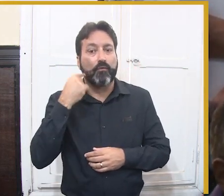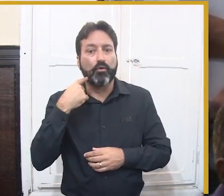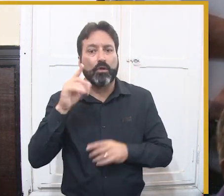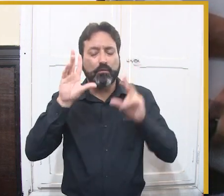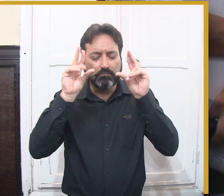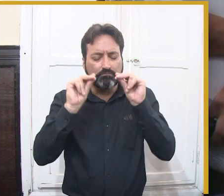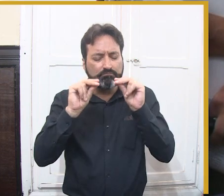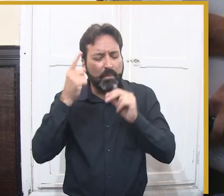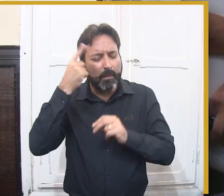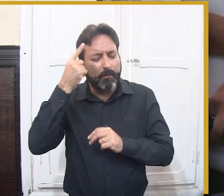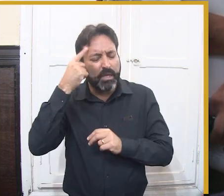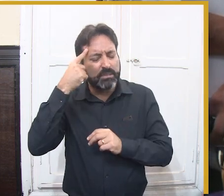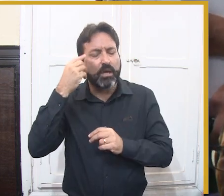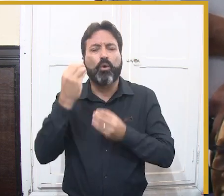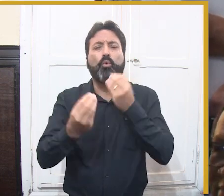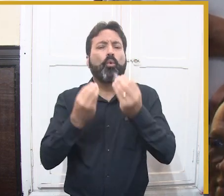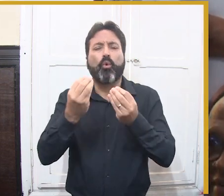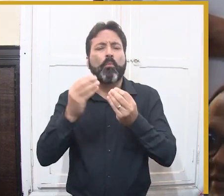que são